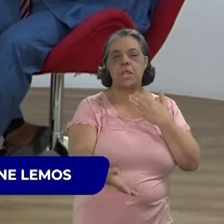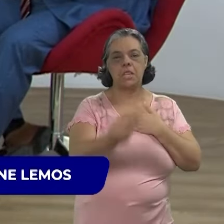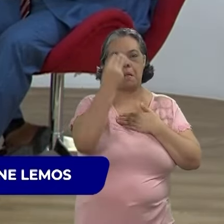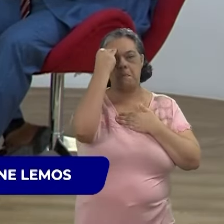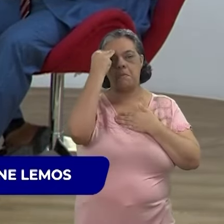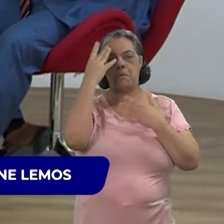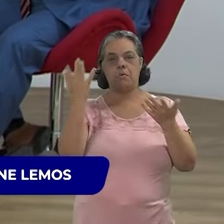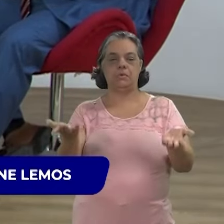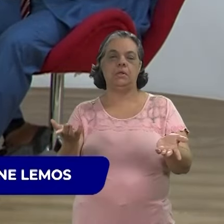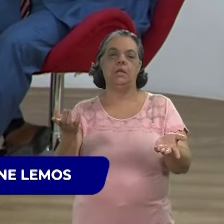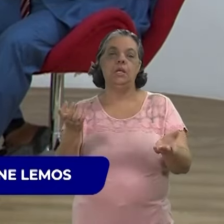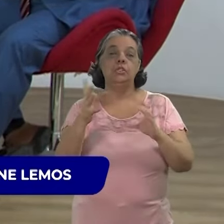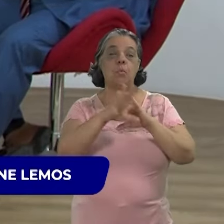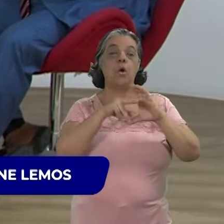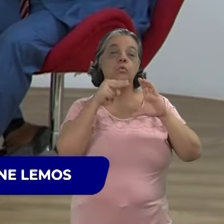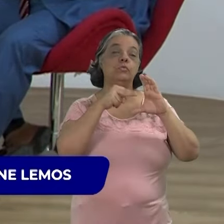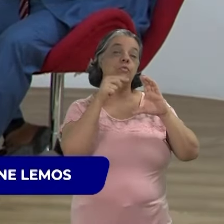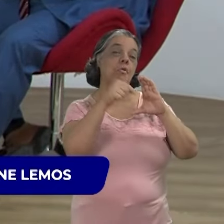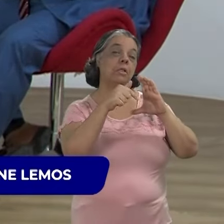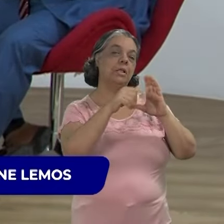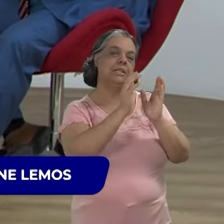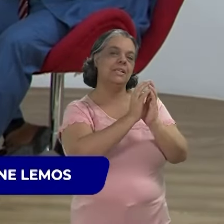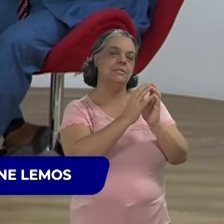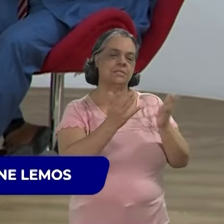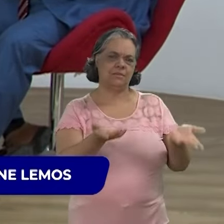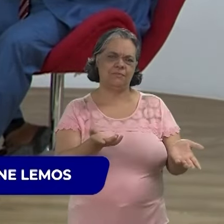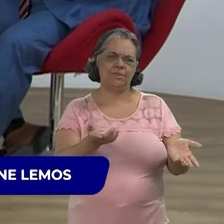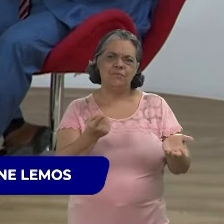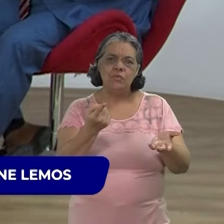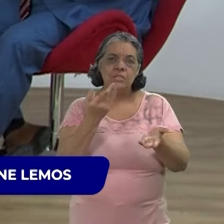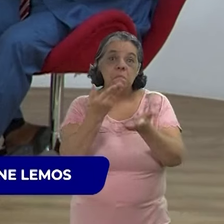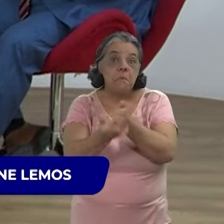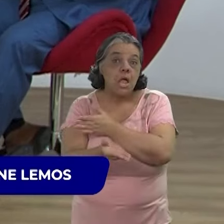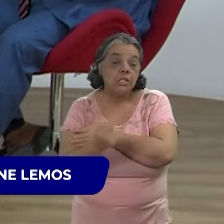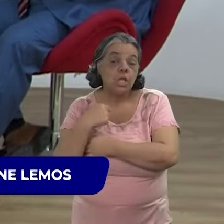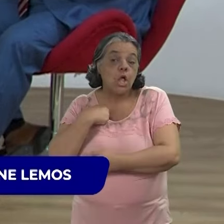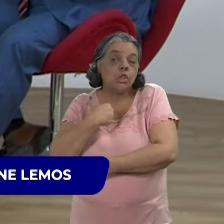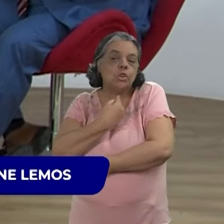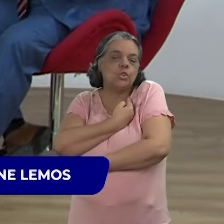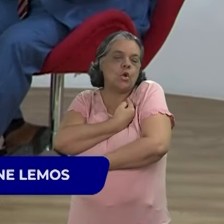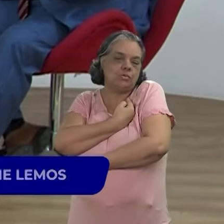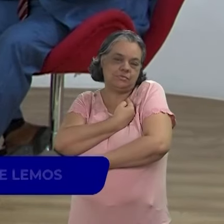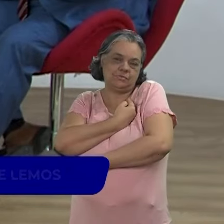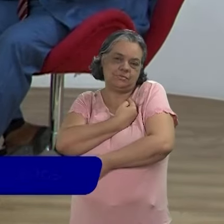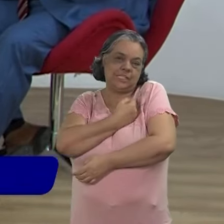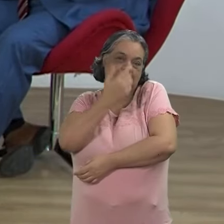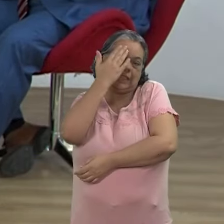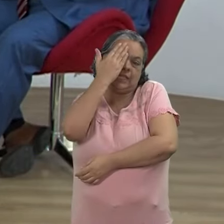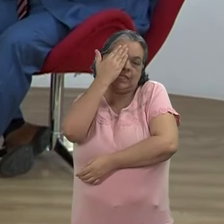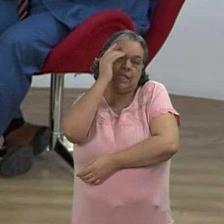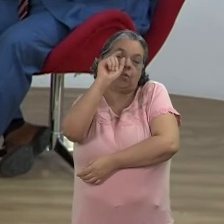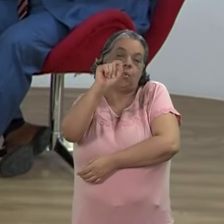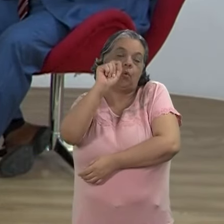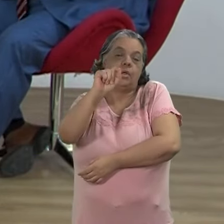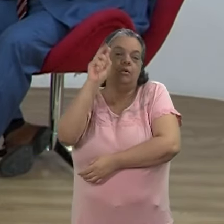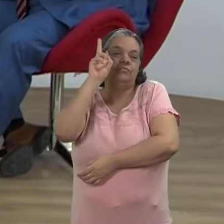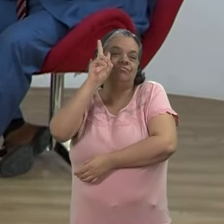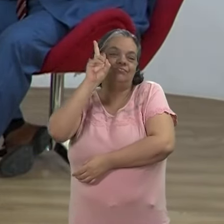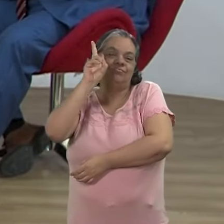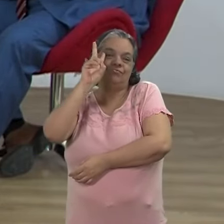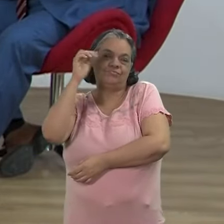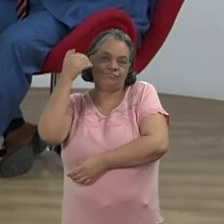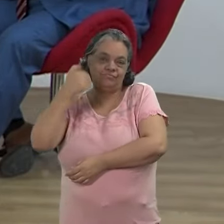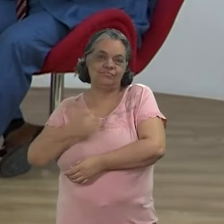perder a memória do audiovisual de Recife você perde a nossa condição de entender a nossa